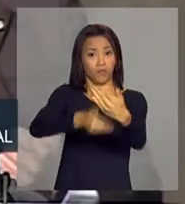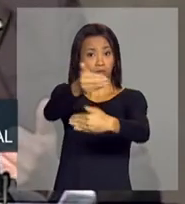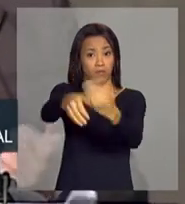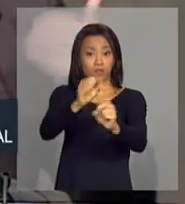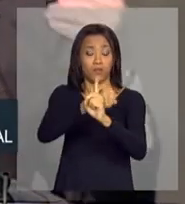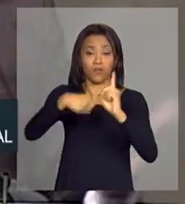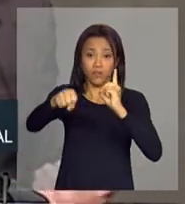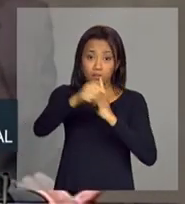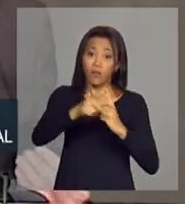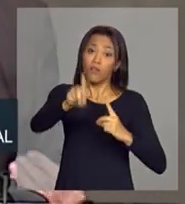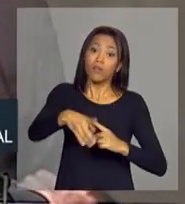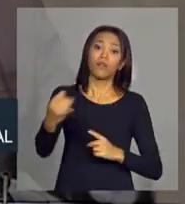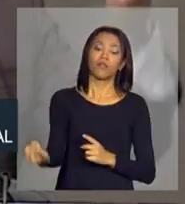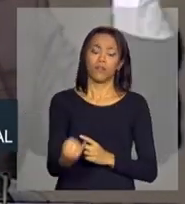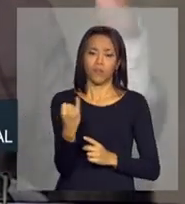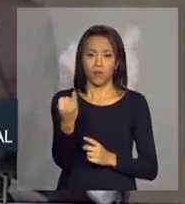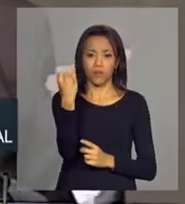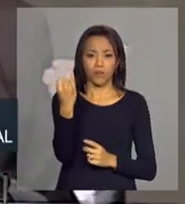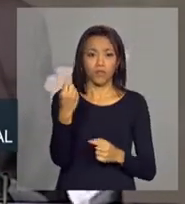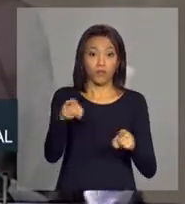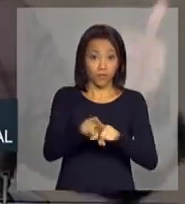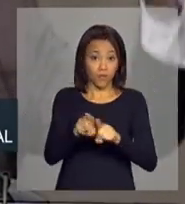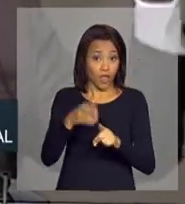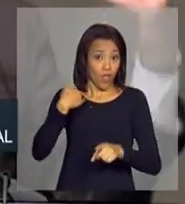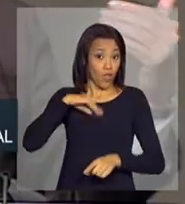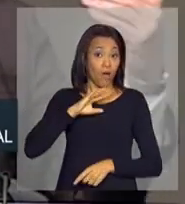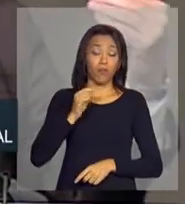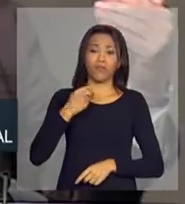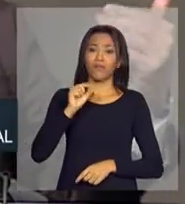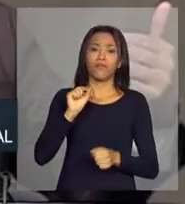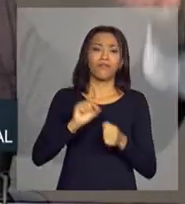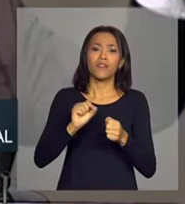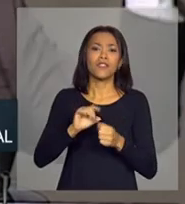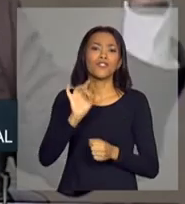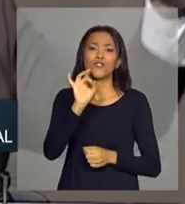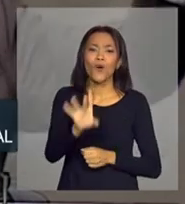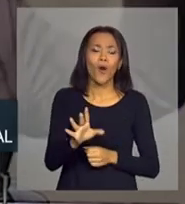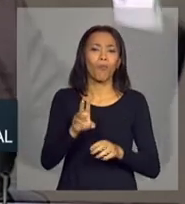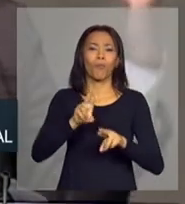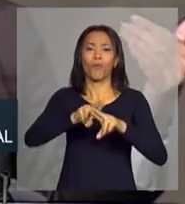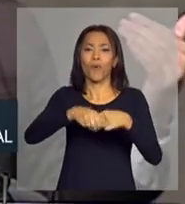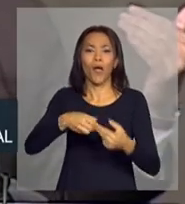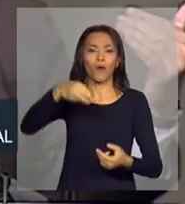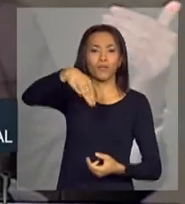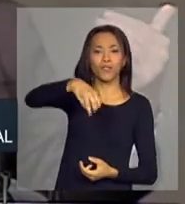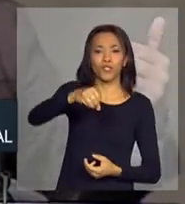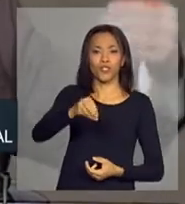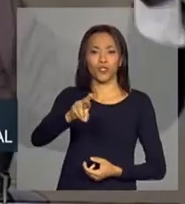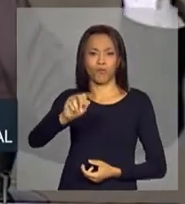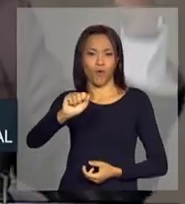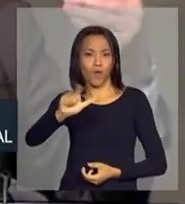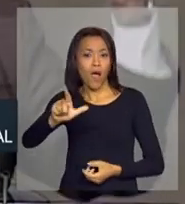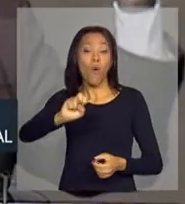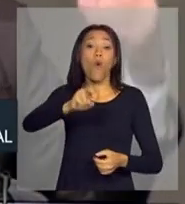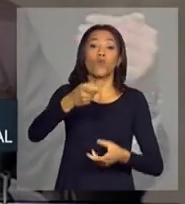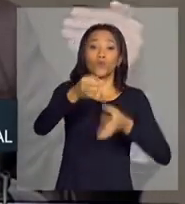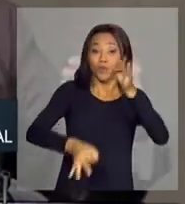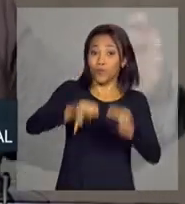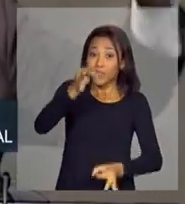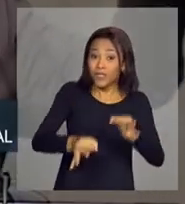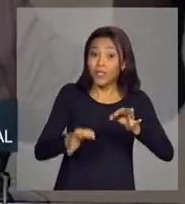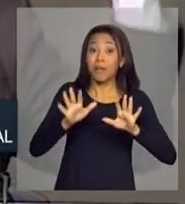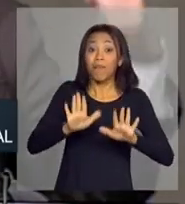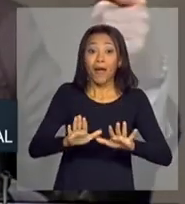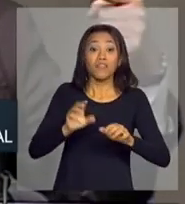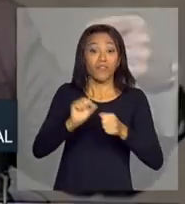importante. E não temos que fazer isso apenas por questões morais ou de justiça. Temos que fazer porque isso